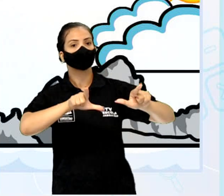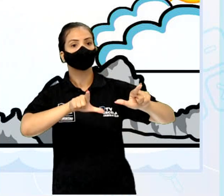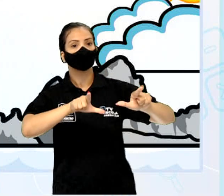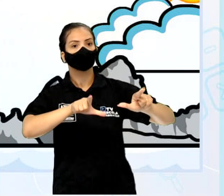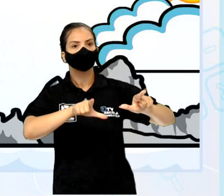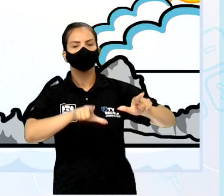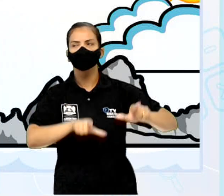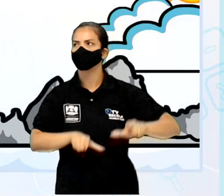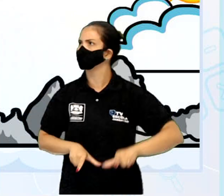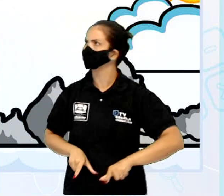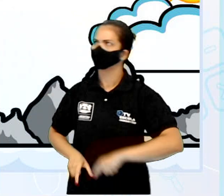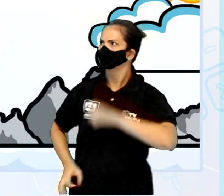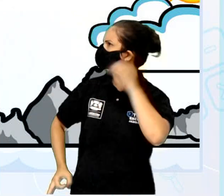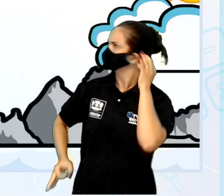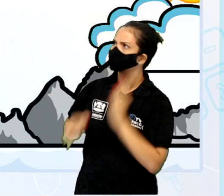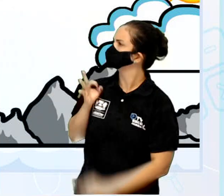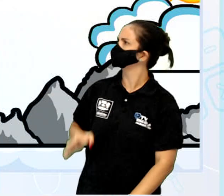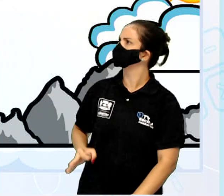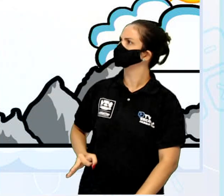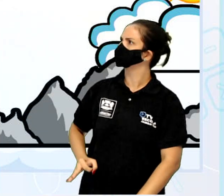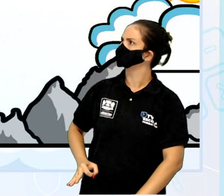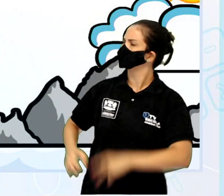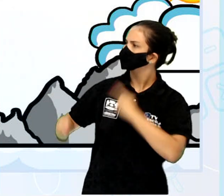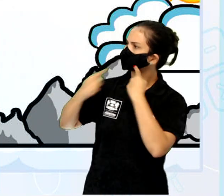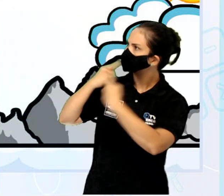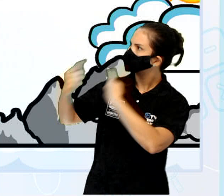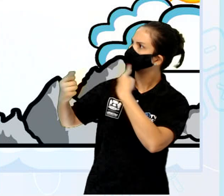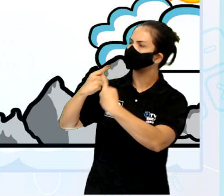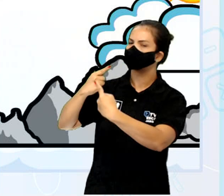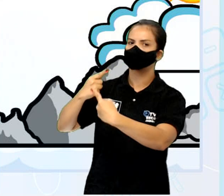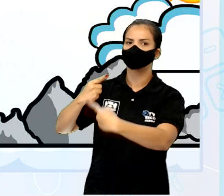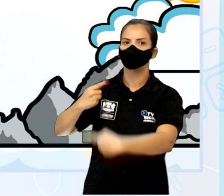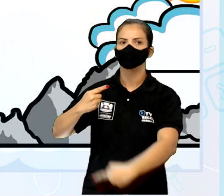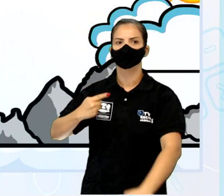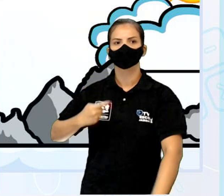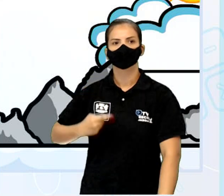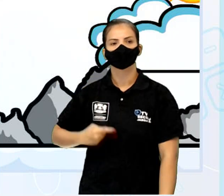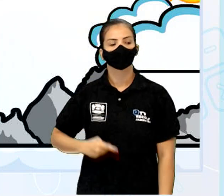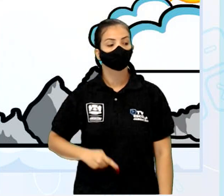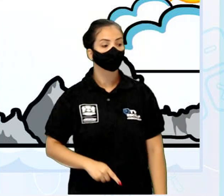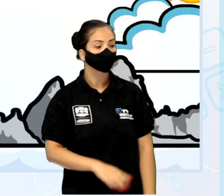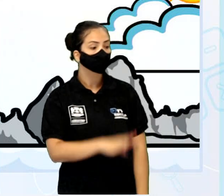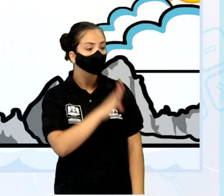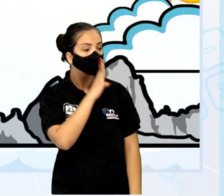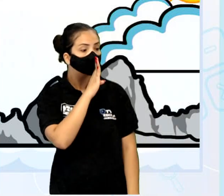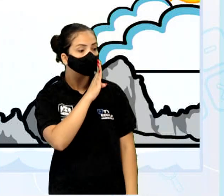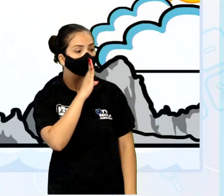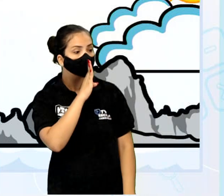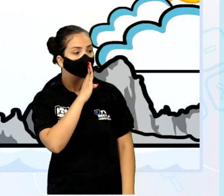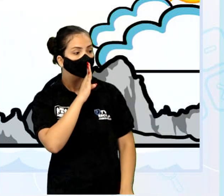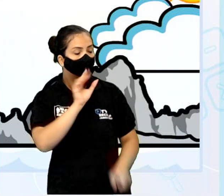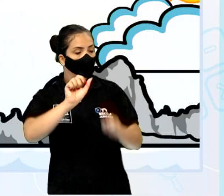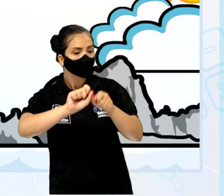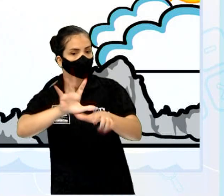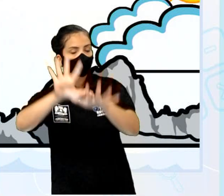não é justo, choramingou o Balba. Precisamos de silêncio para criar o mundo,